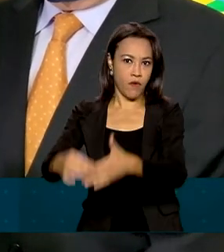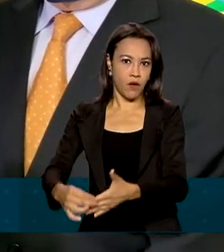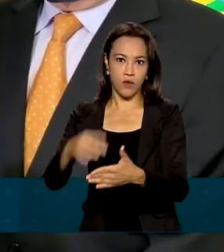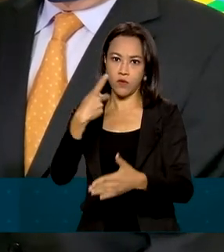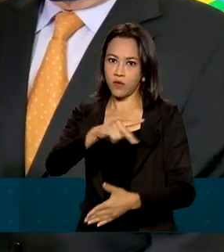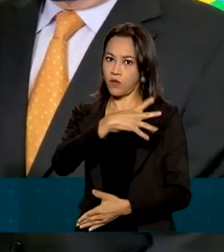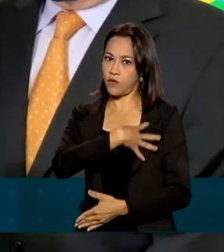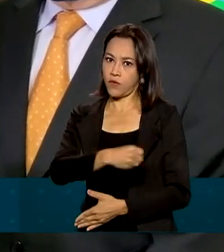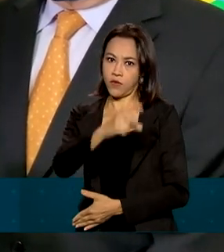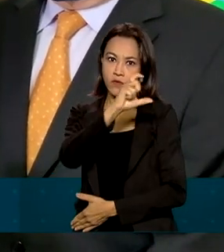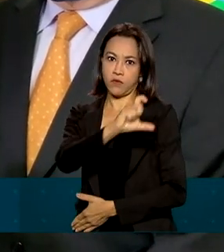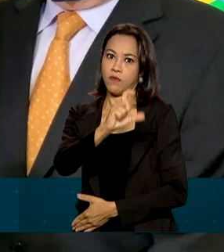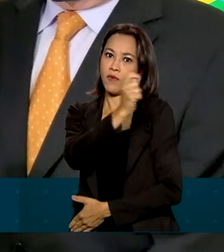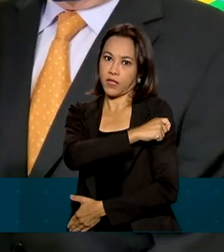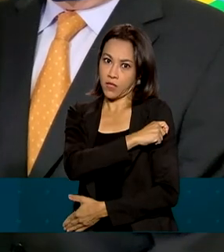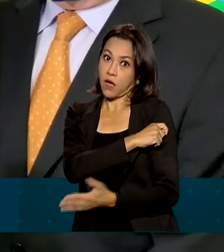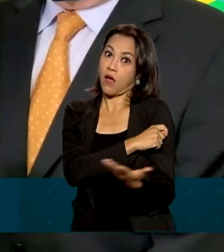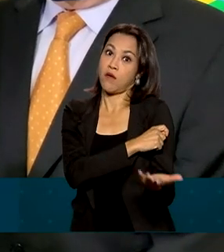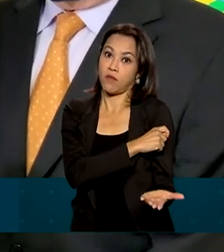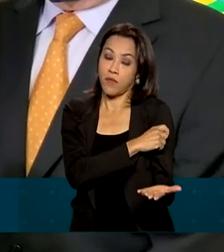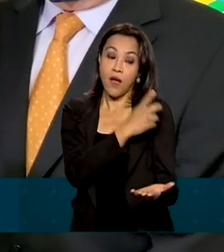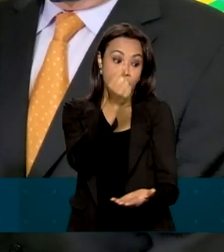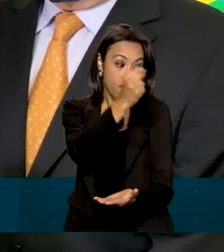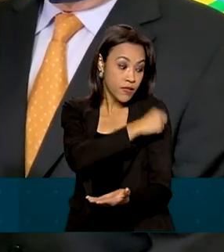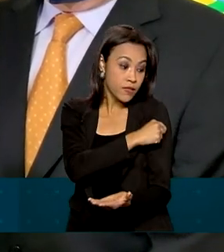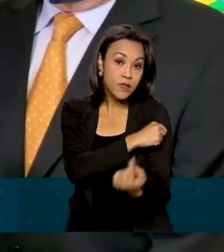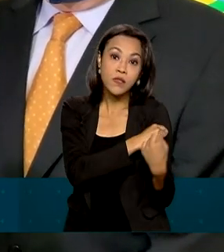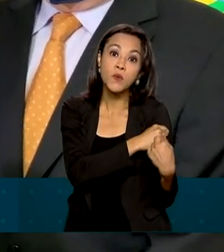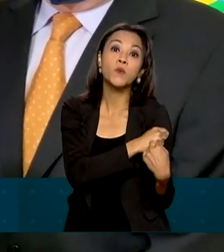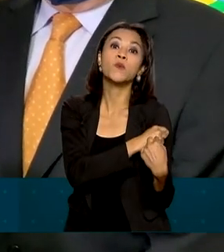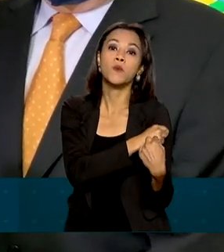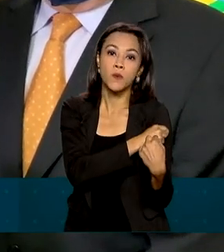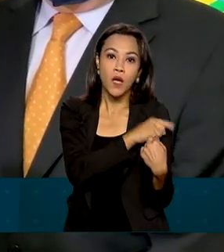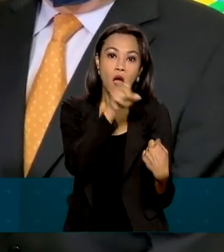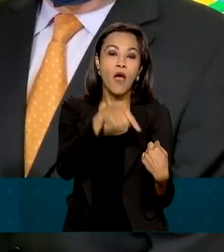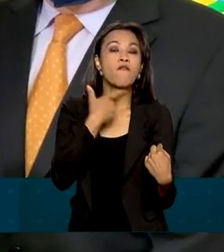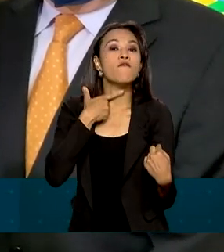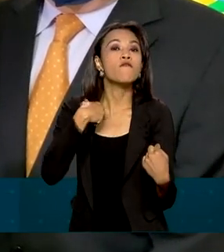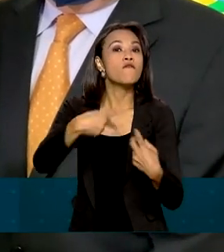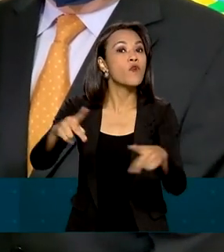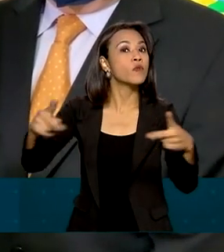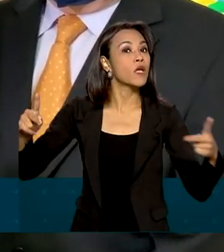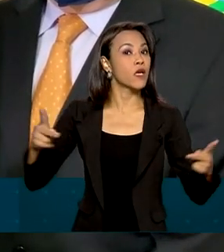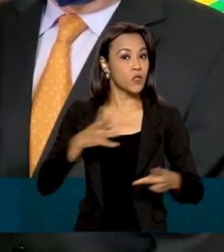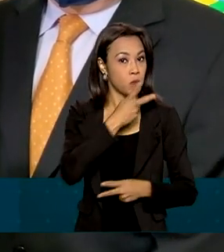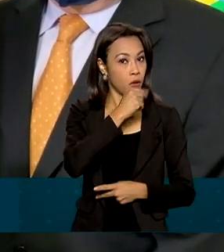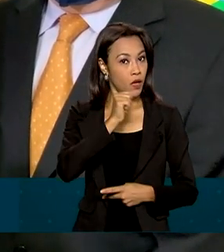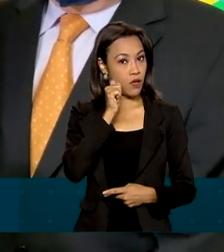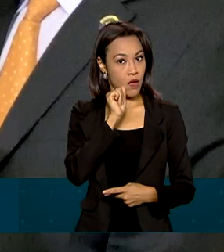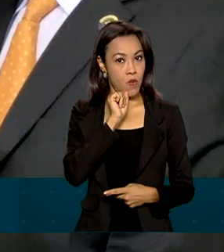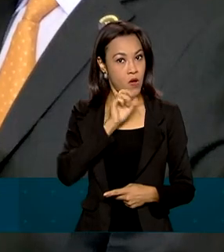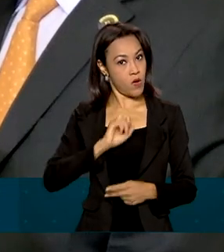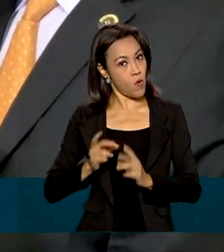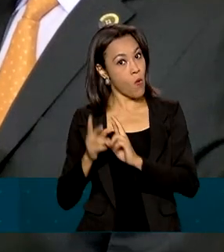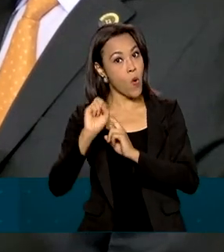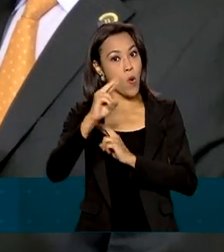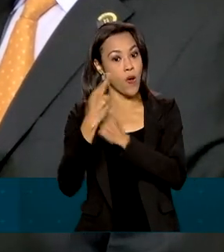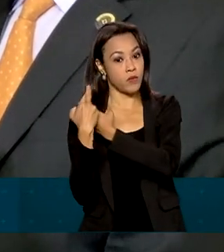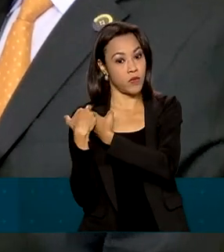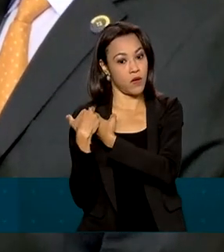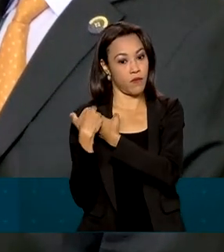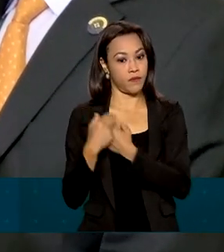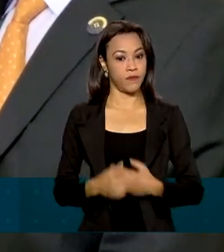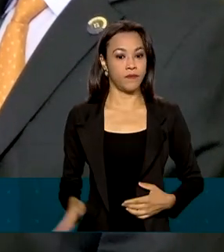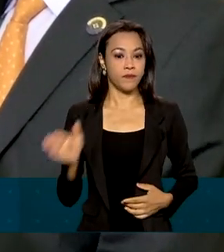nessa faixa etária. A vacina depende unicamente da vontade dos pais ou do responsável. São duas